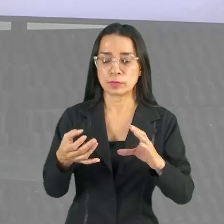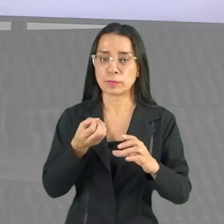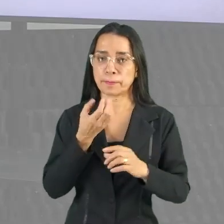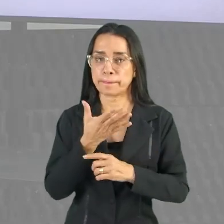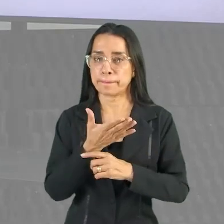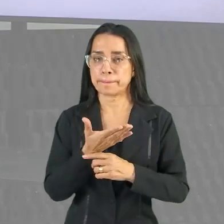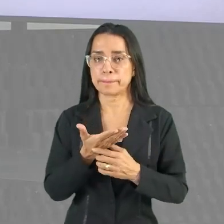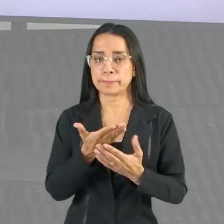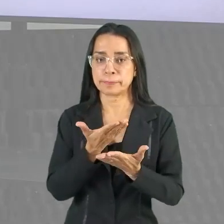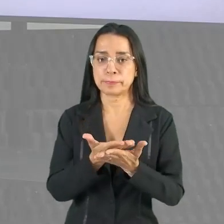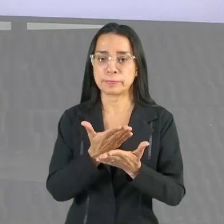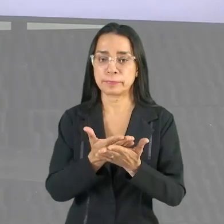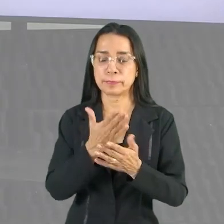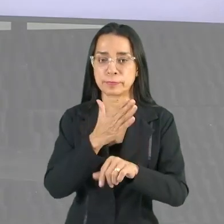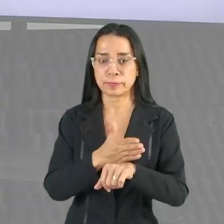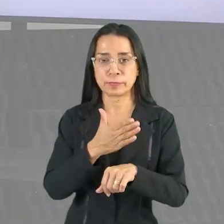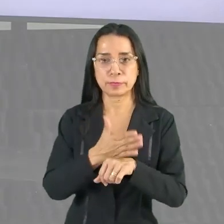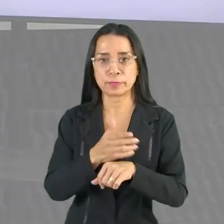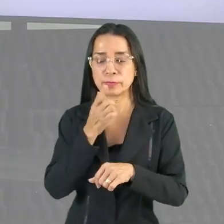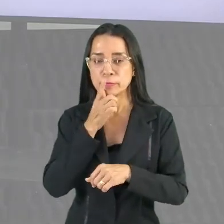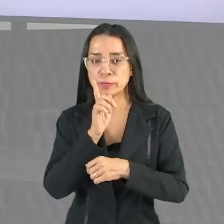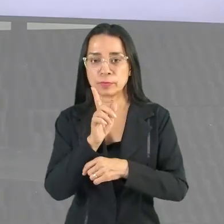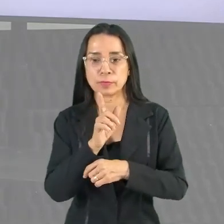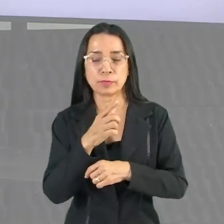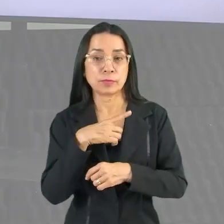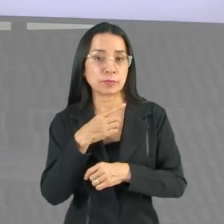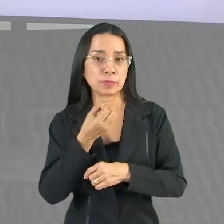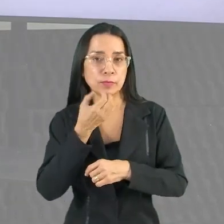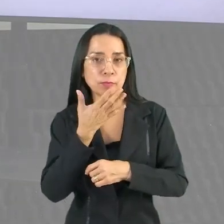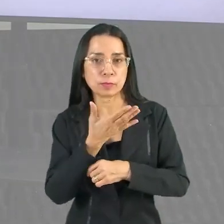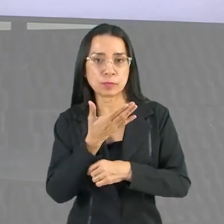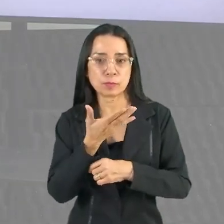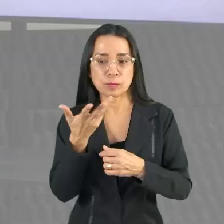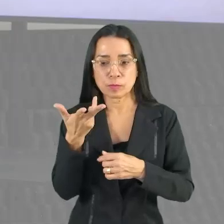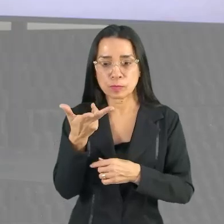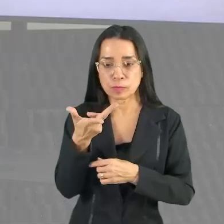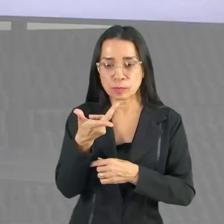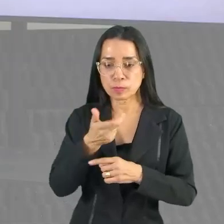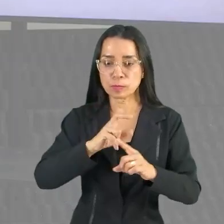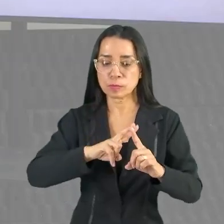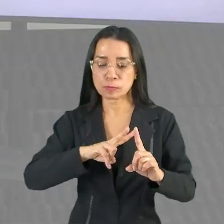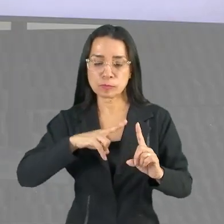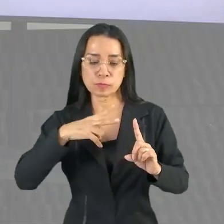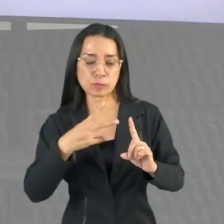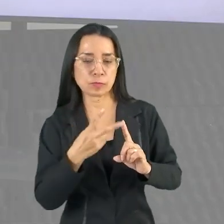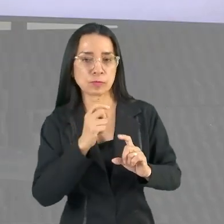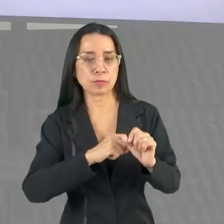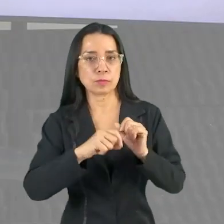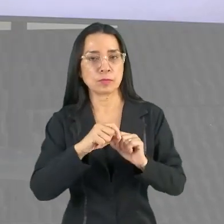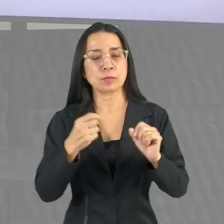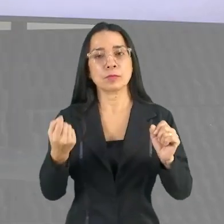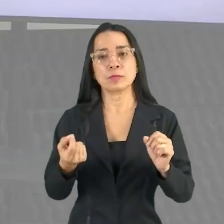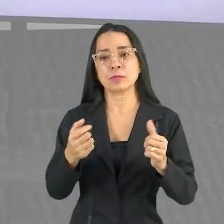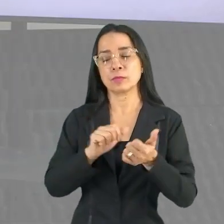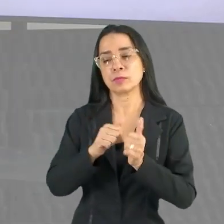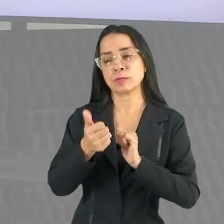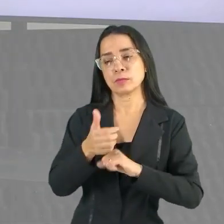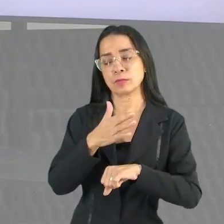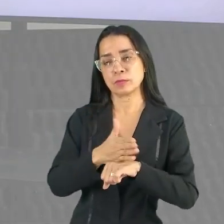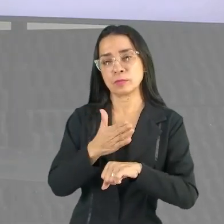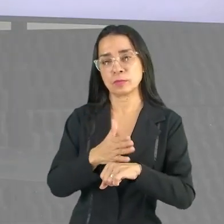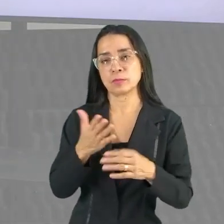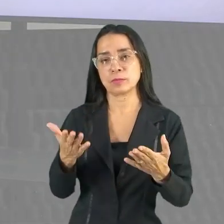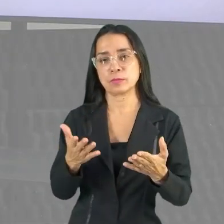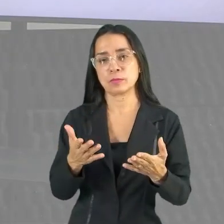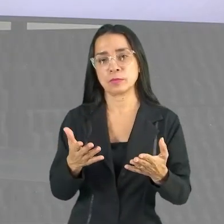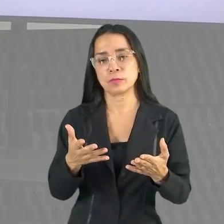consegue ter uma boa performance naquele esporte que ele está praticando. Já a aptidão física relacionada à saúde,